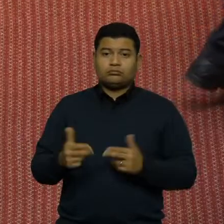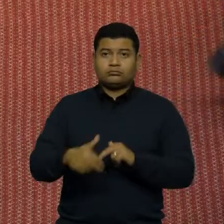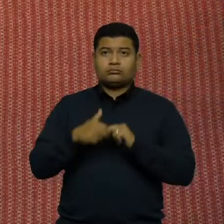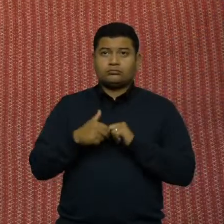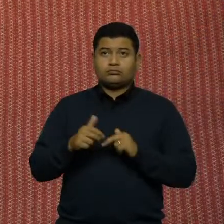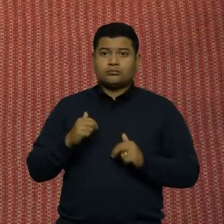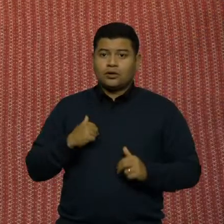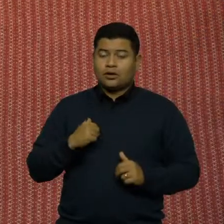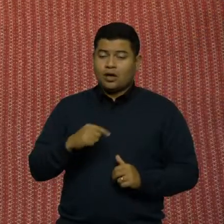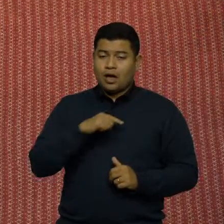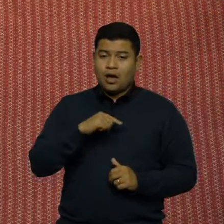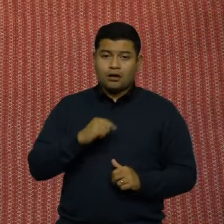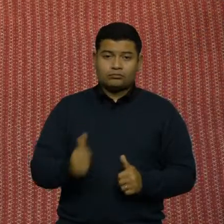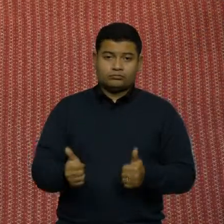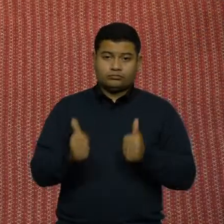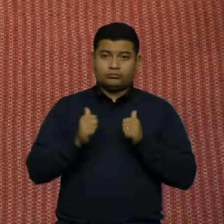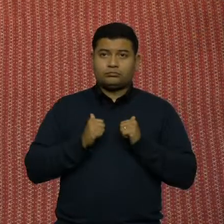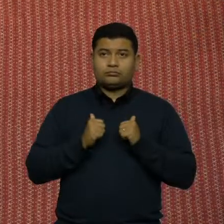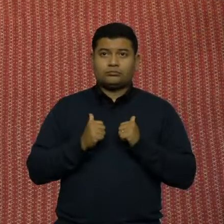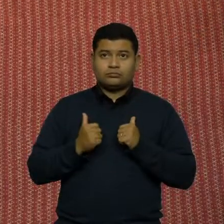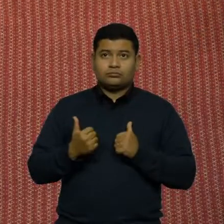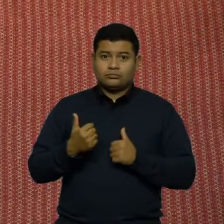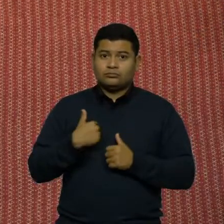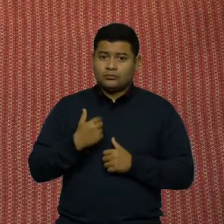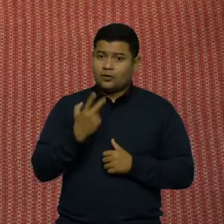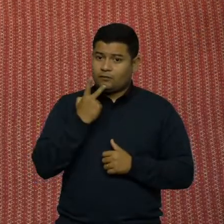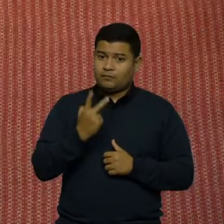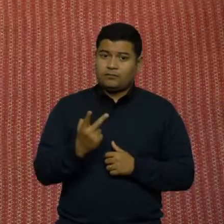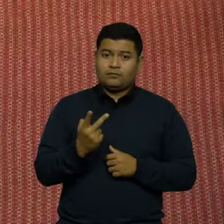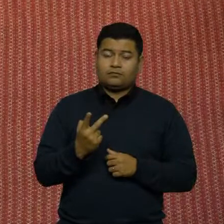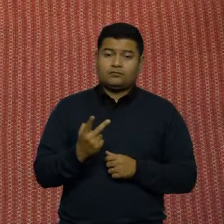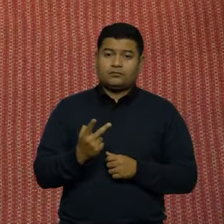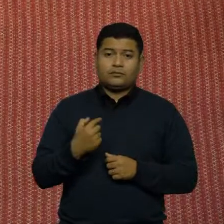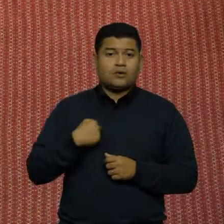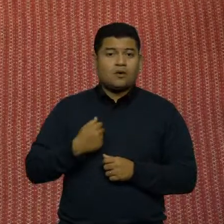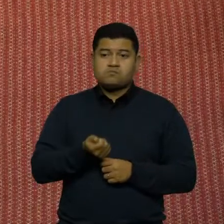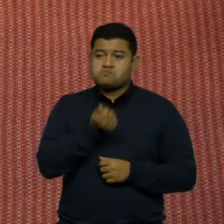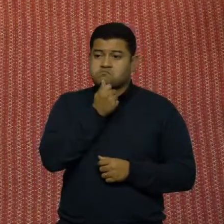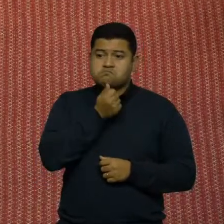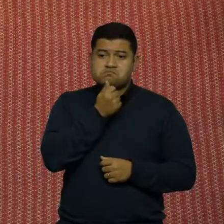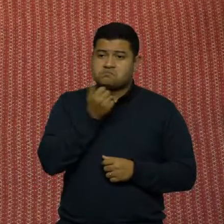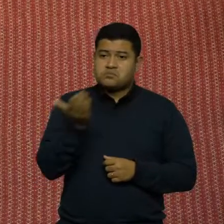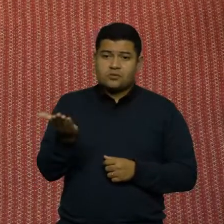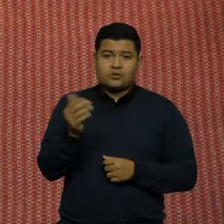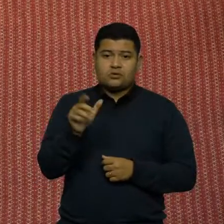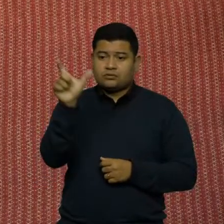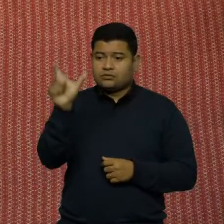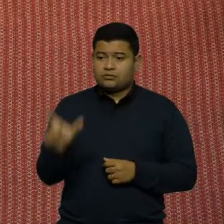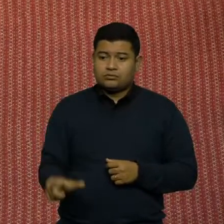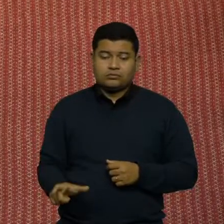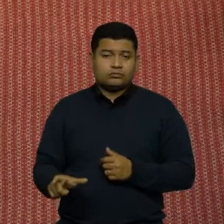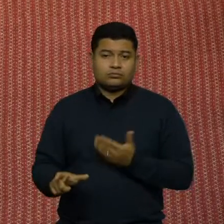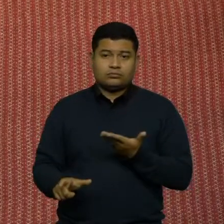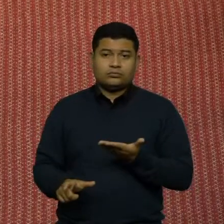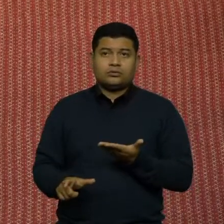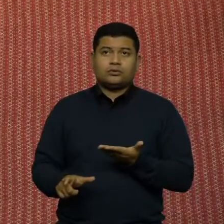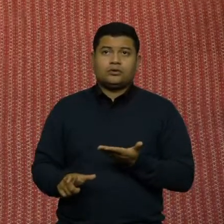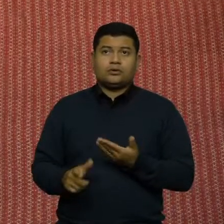abstive. Eu confesso, eu não conheço o Irineu Manuel de Sousa como